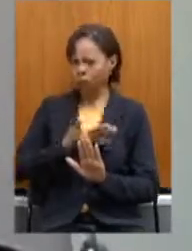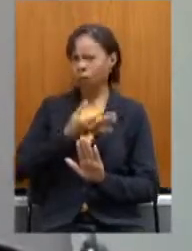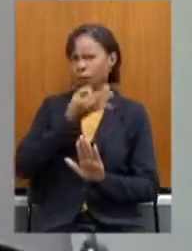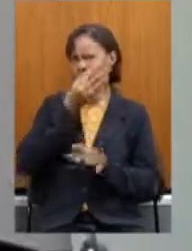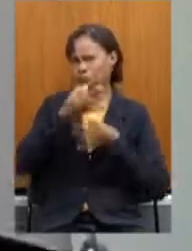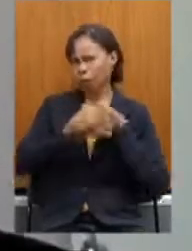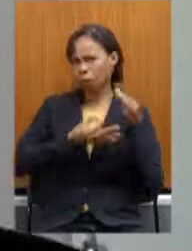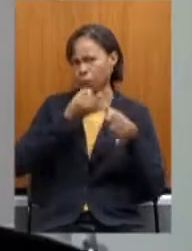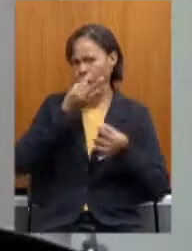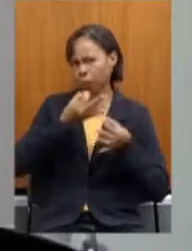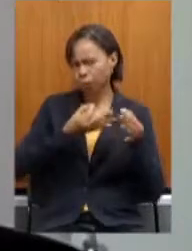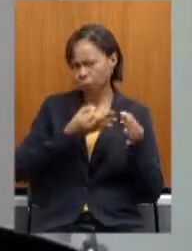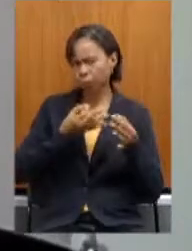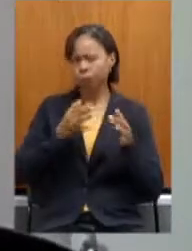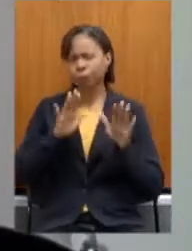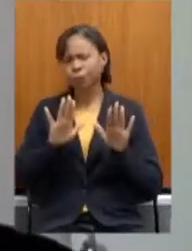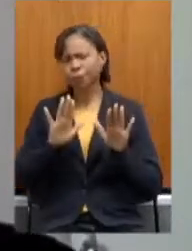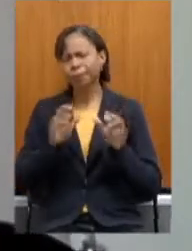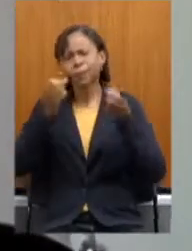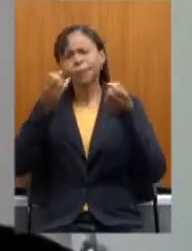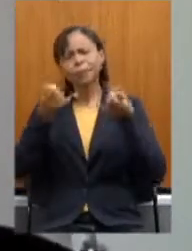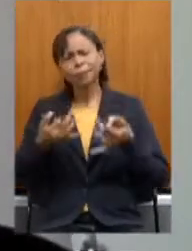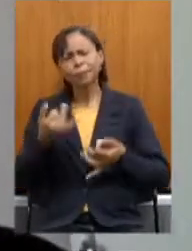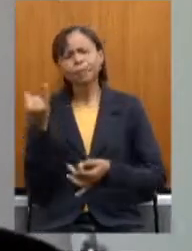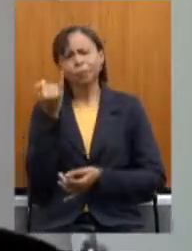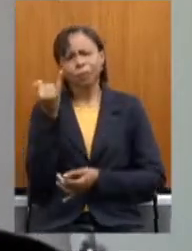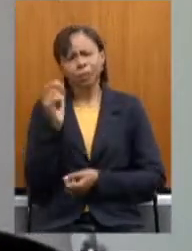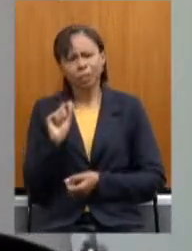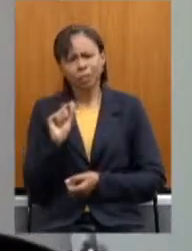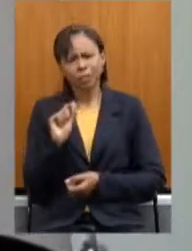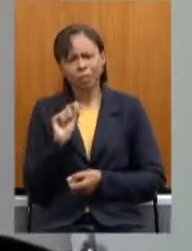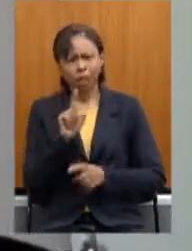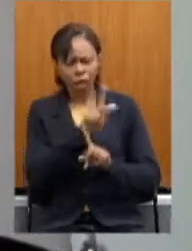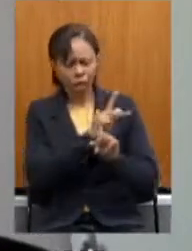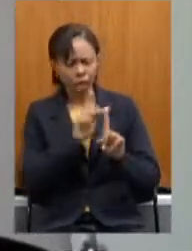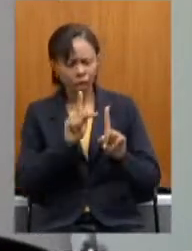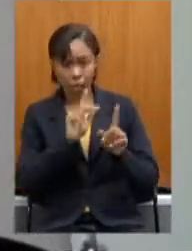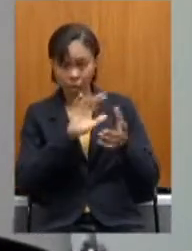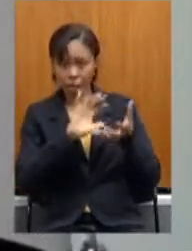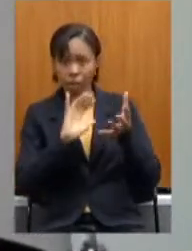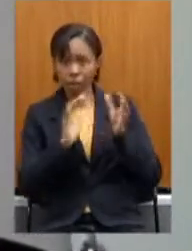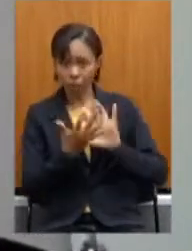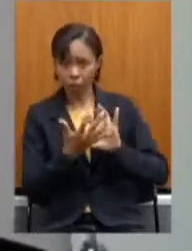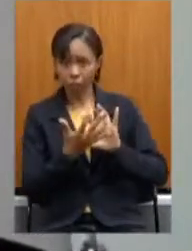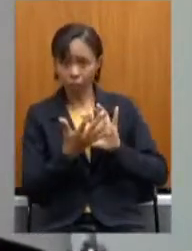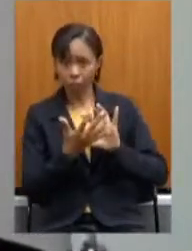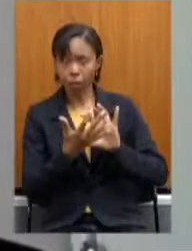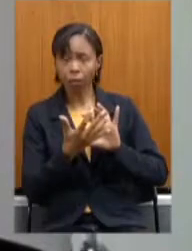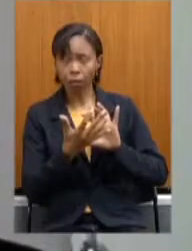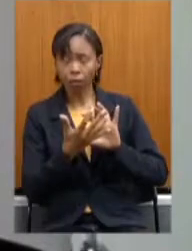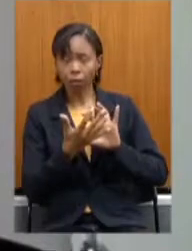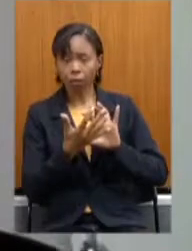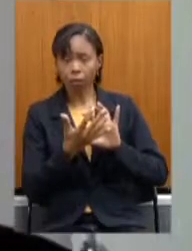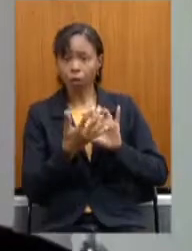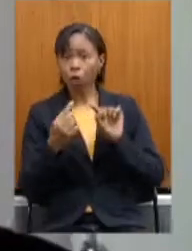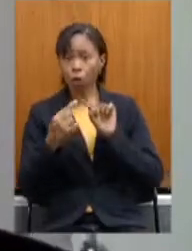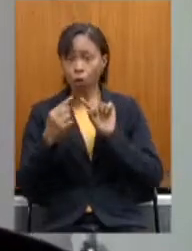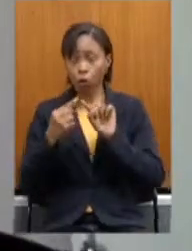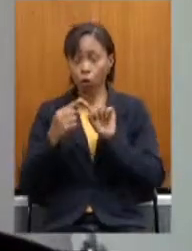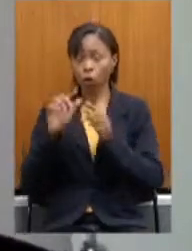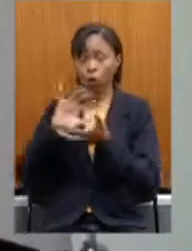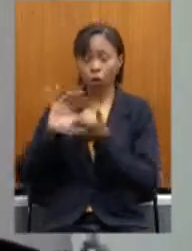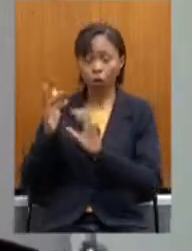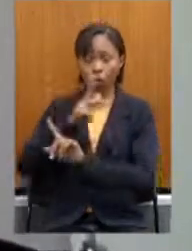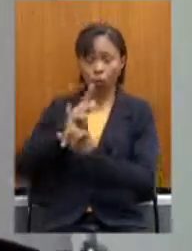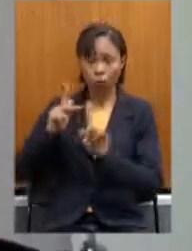que essa reforma ela vai na esteira da reforma da Previdência aprovada pela Emenda